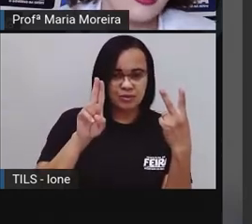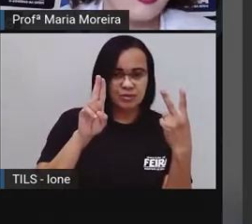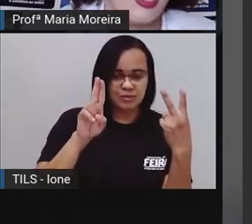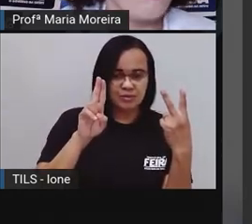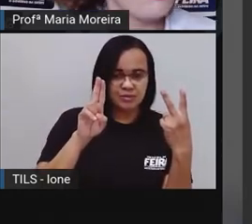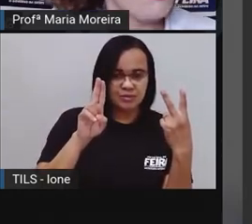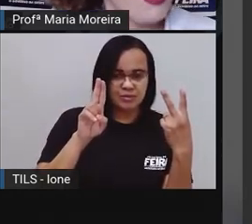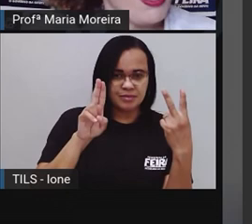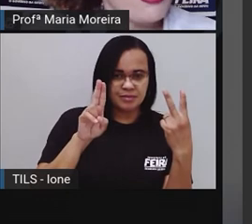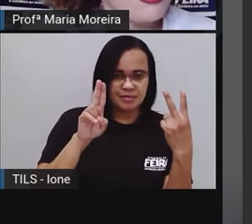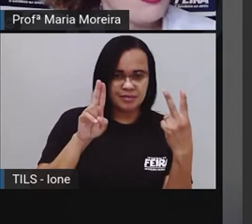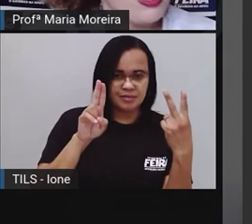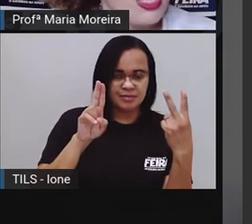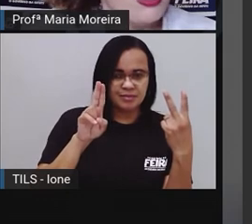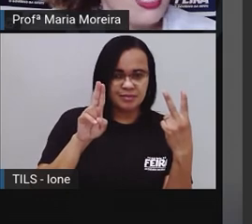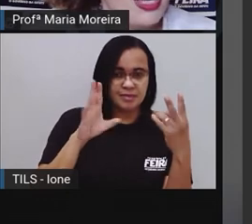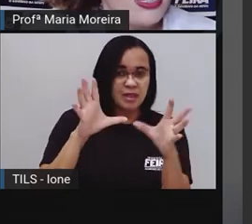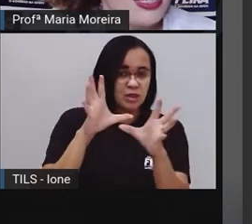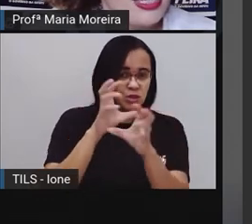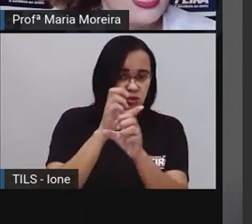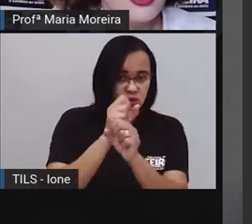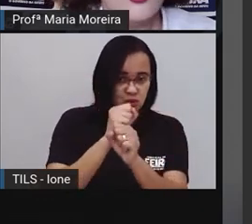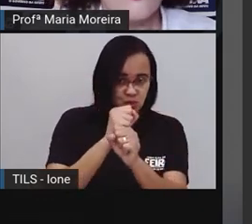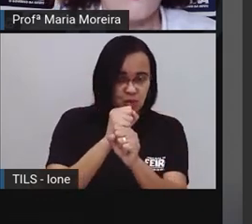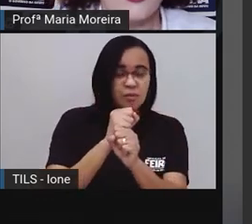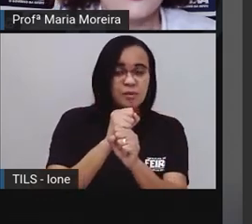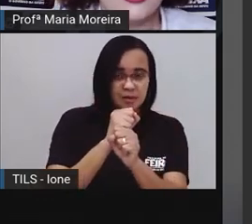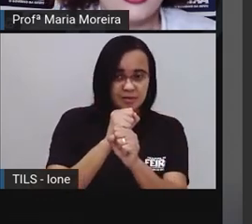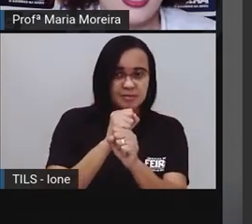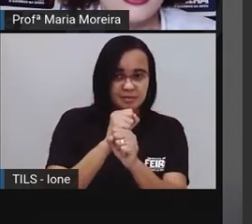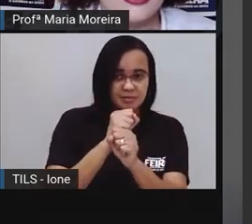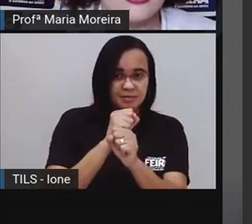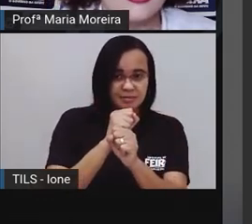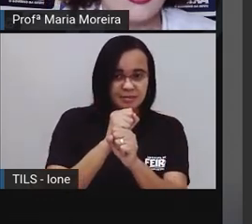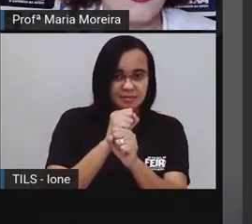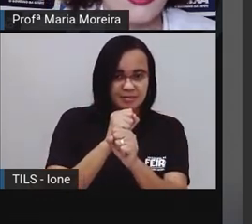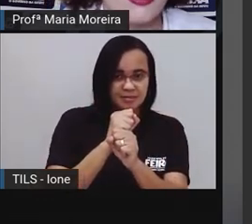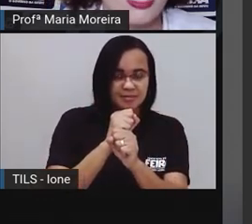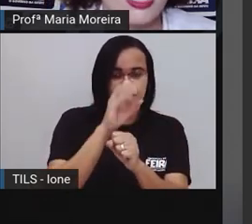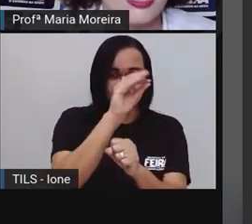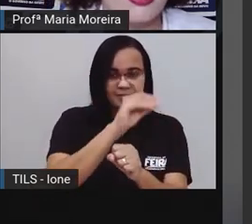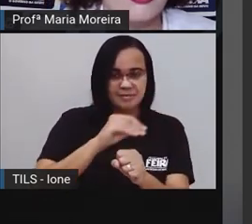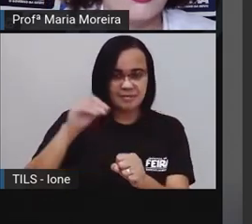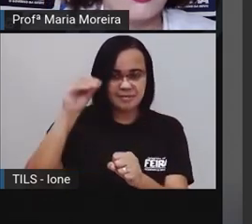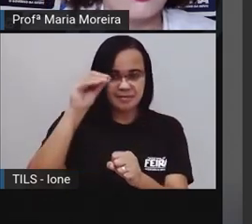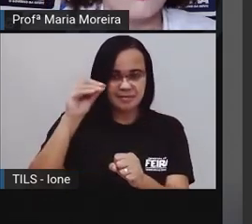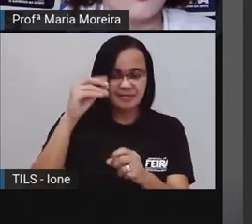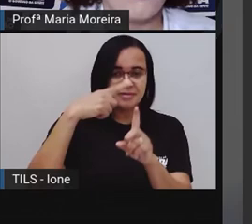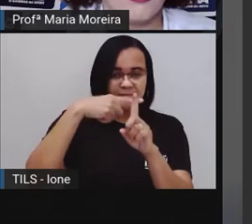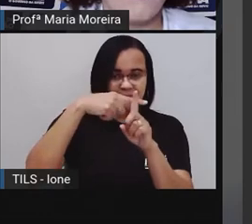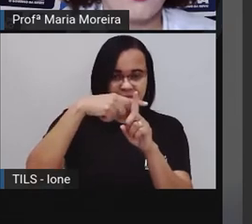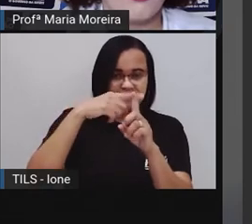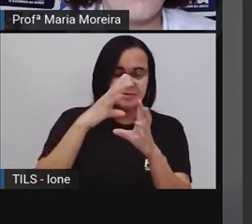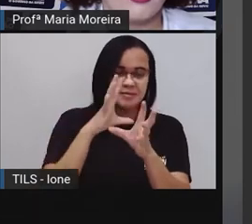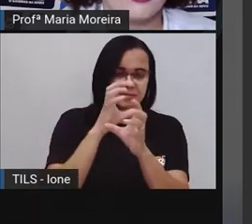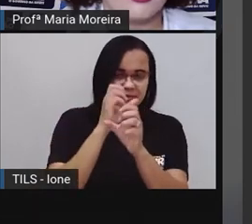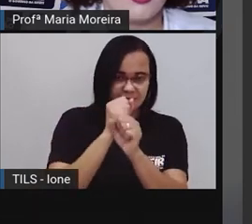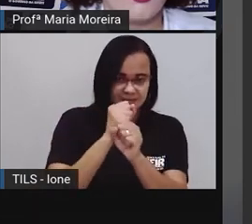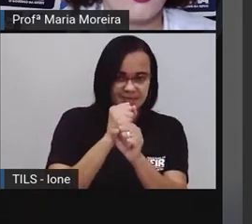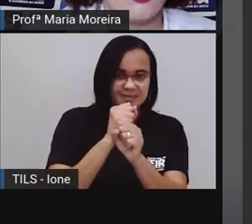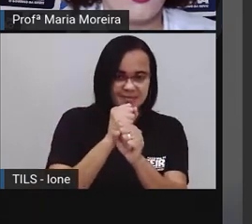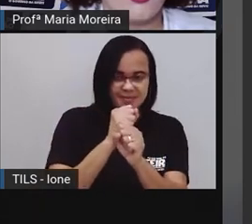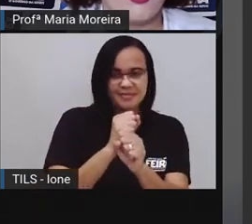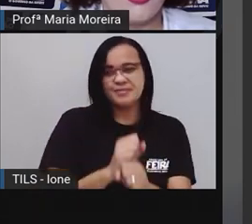aqui. Aí eu vou somar essa unidade daqui com essa que está aqui. Então, eu faço o quê aqui, ó? Para ver a minha